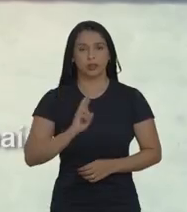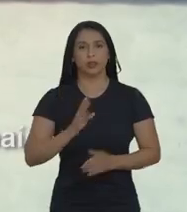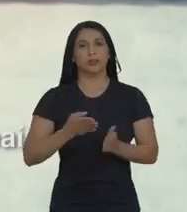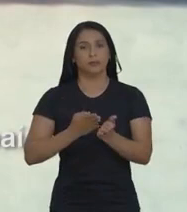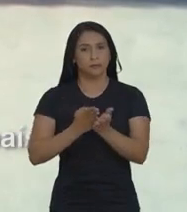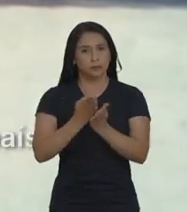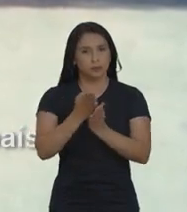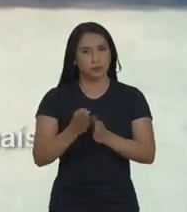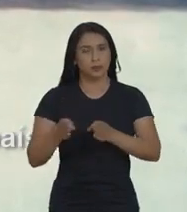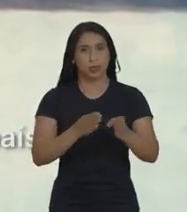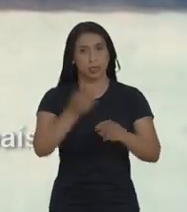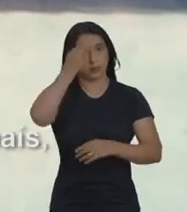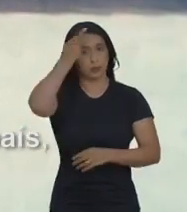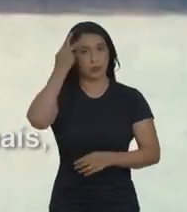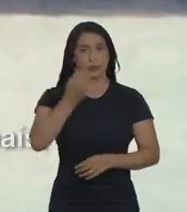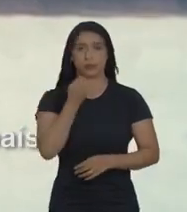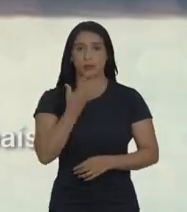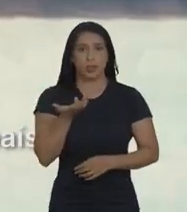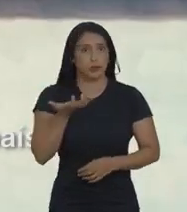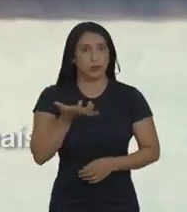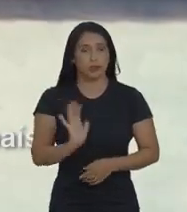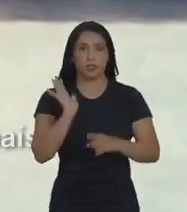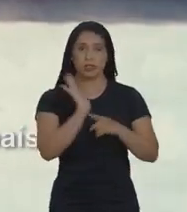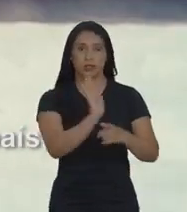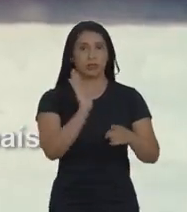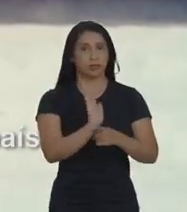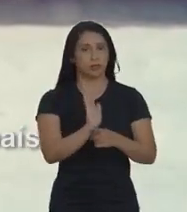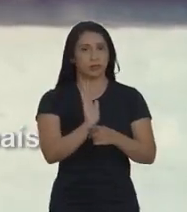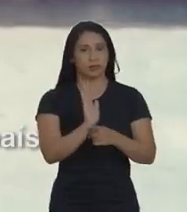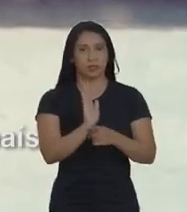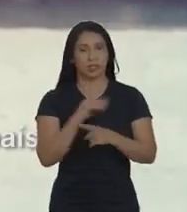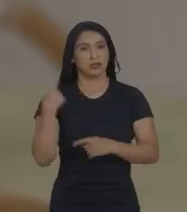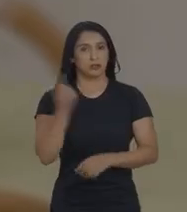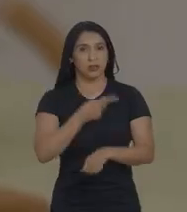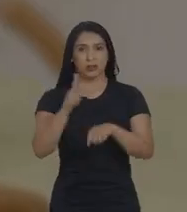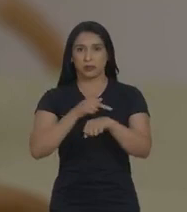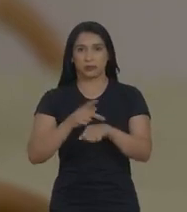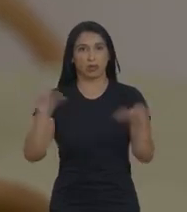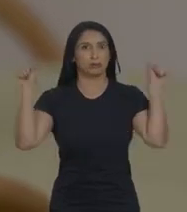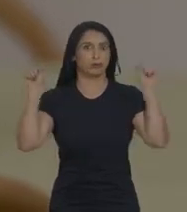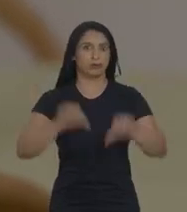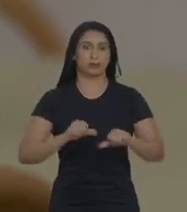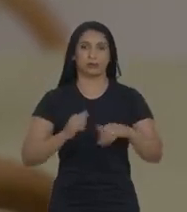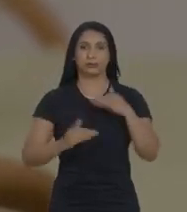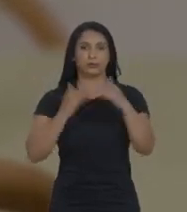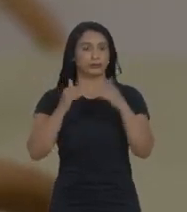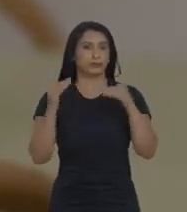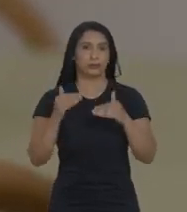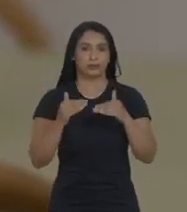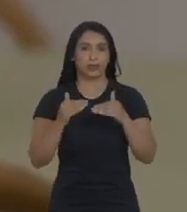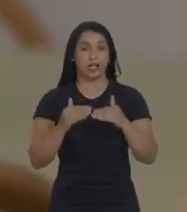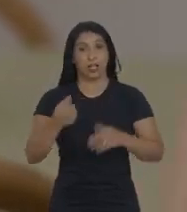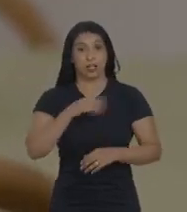encaminhar, porque se as pessoas do bem não quiserem ajudar o nosso país, o país não vai para frente. E aí